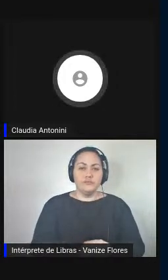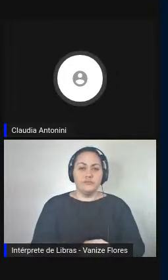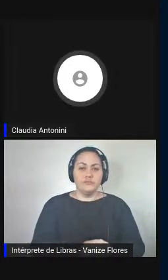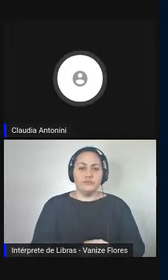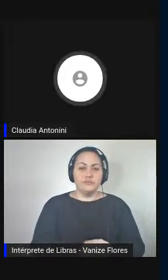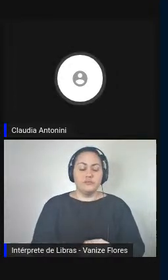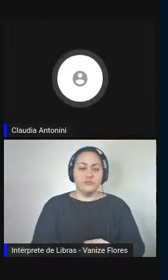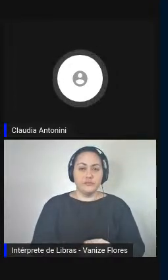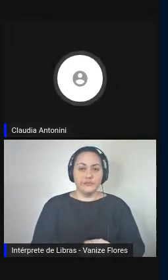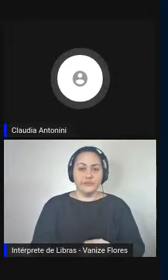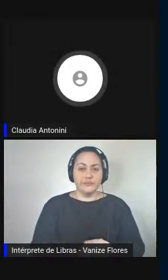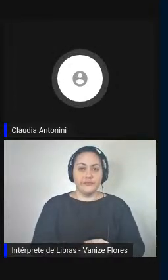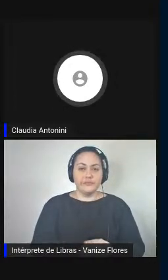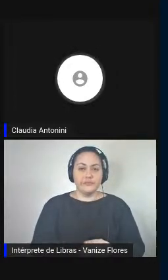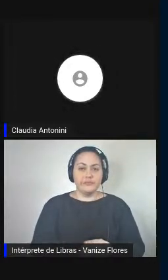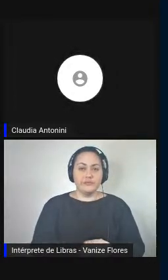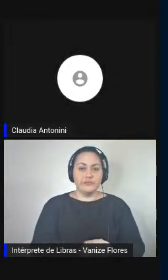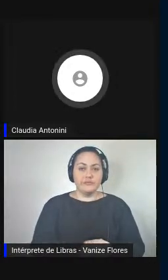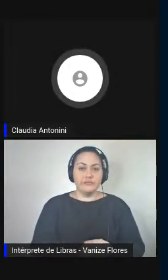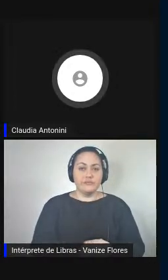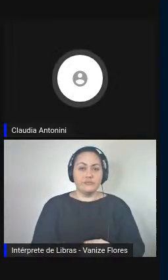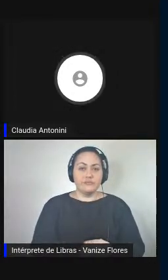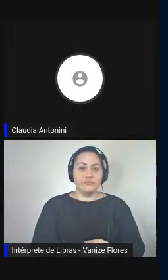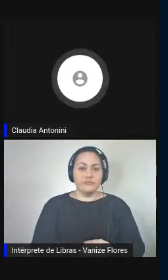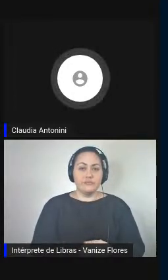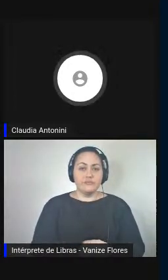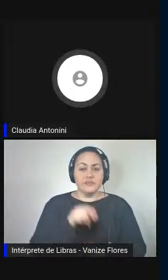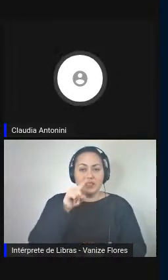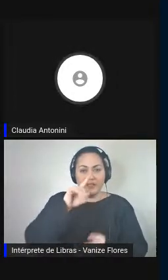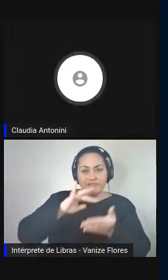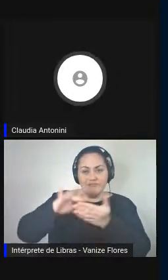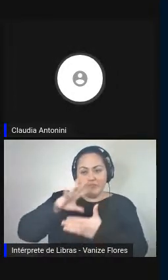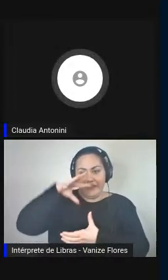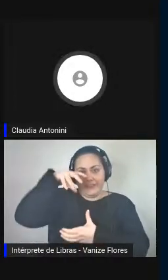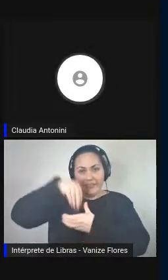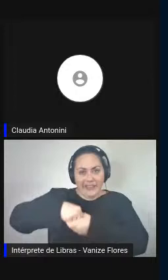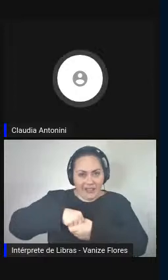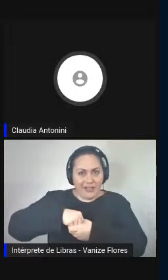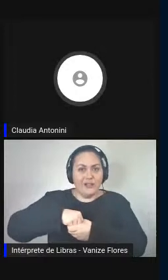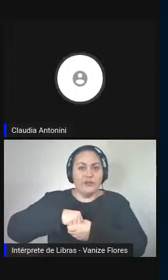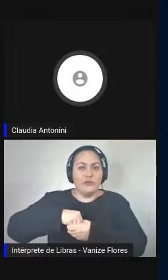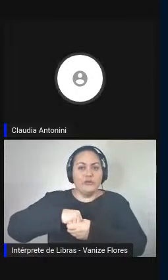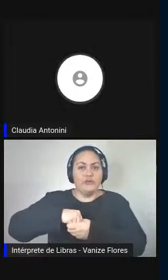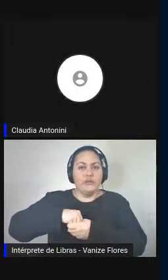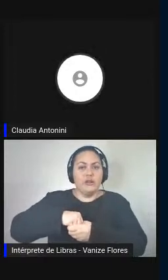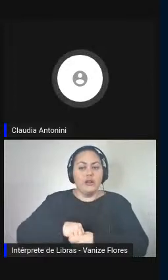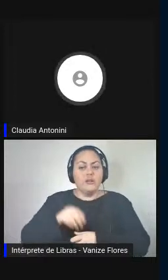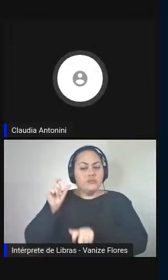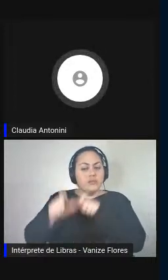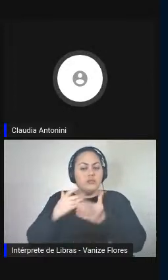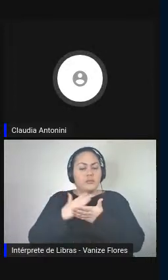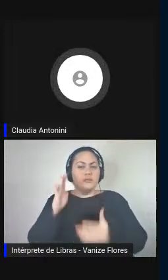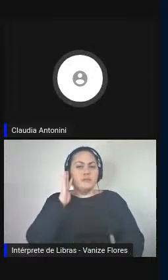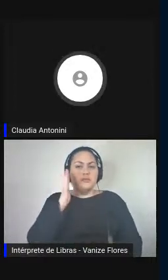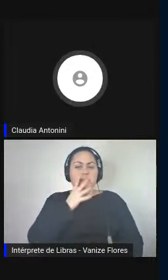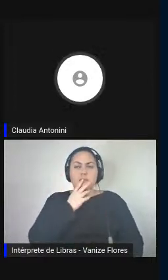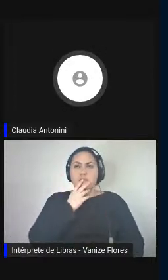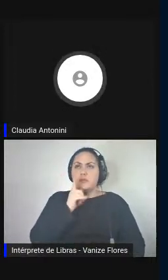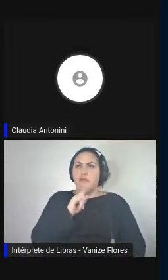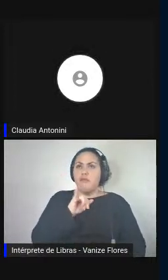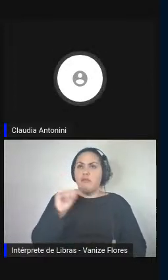artificial depois irá mudar, irá substituir o intérprete, então tem uma